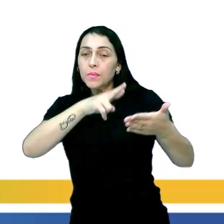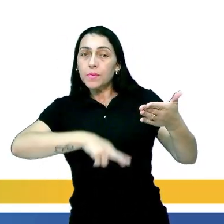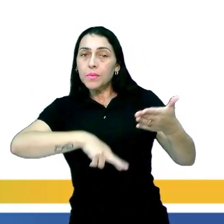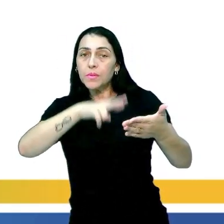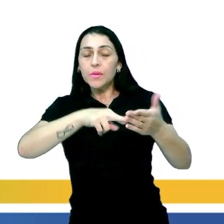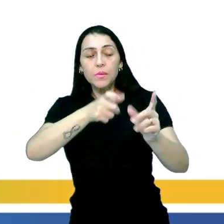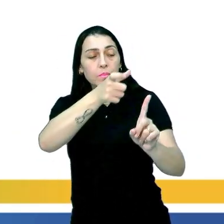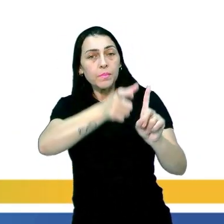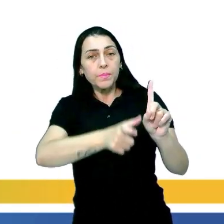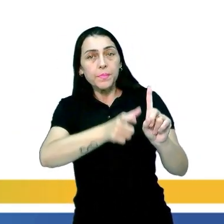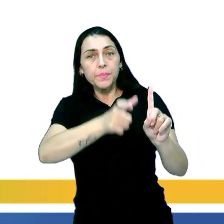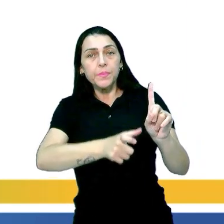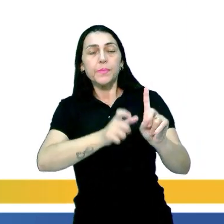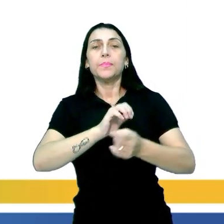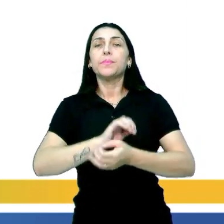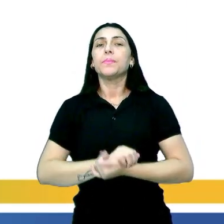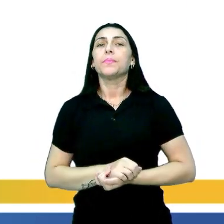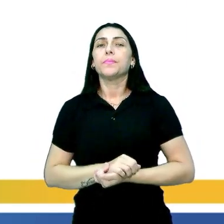personagens.